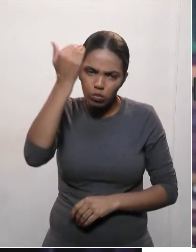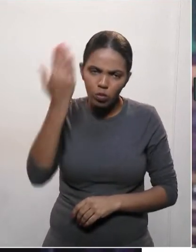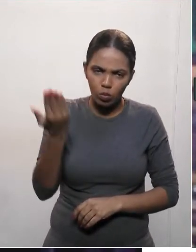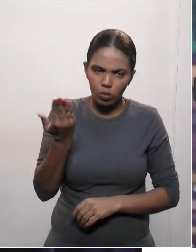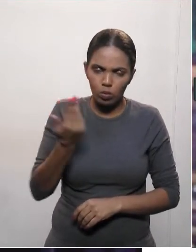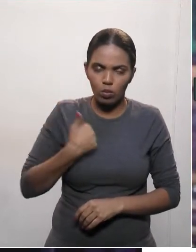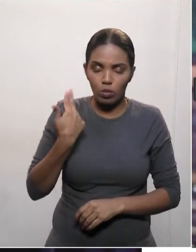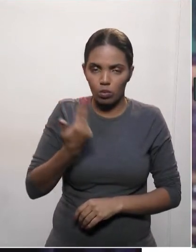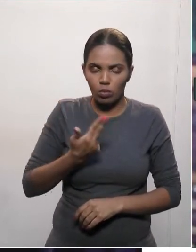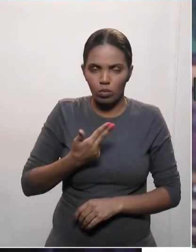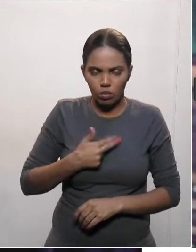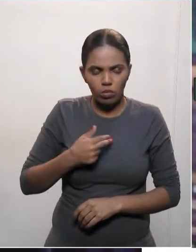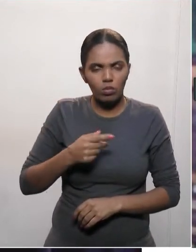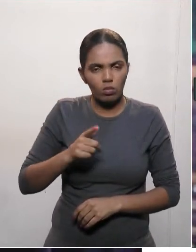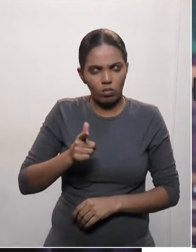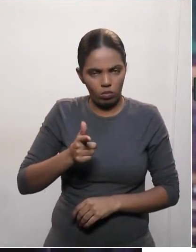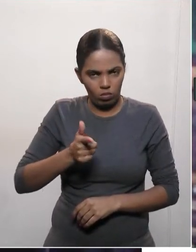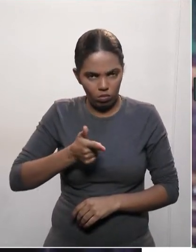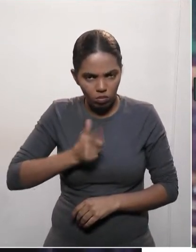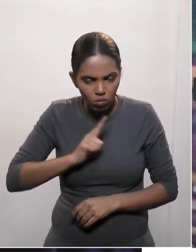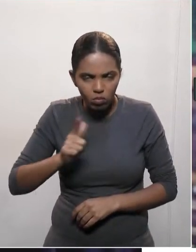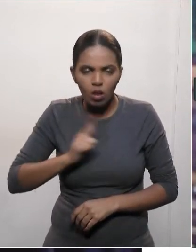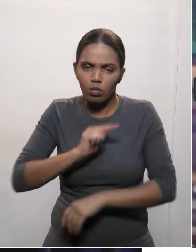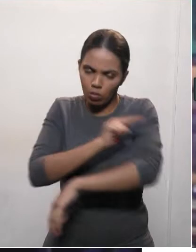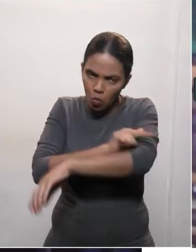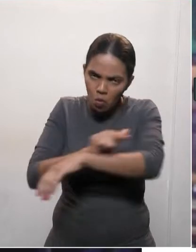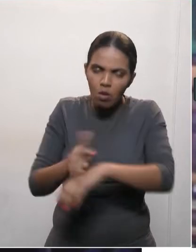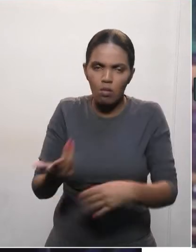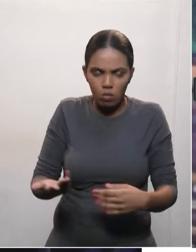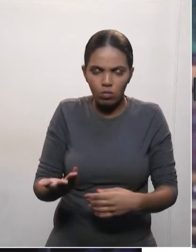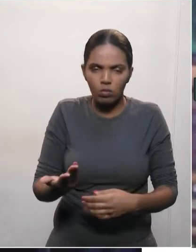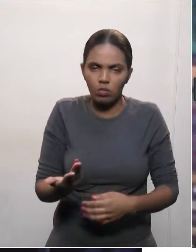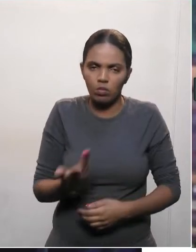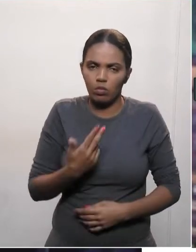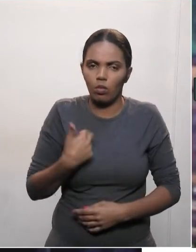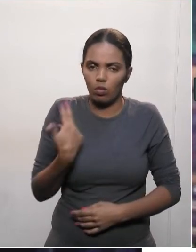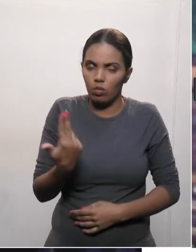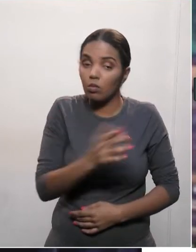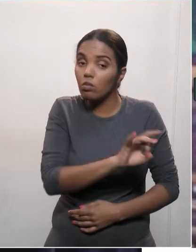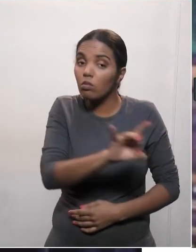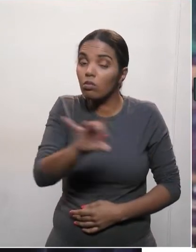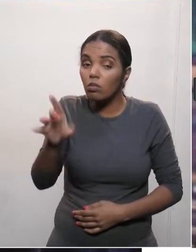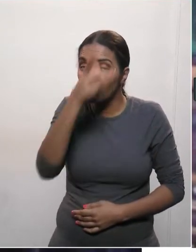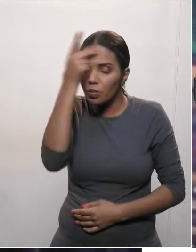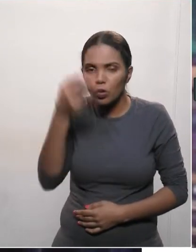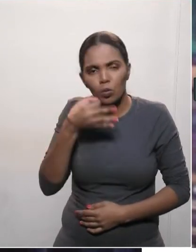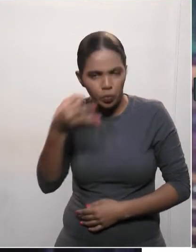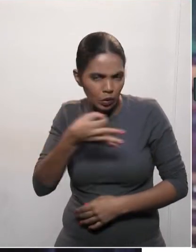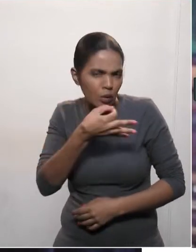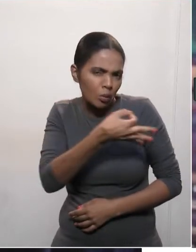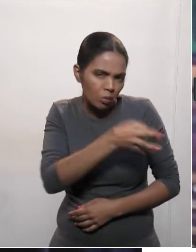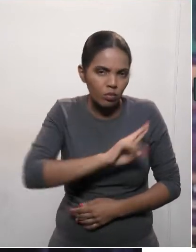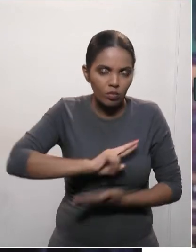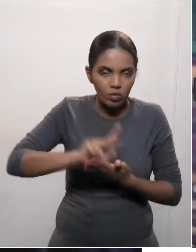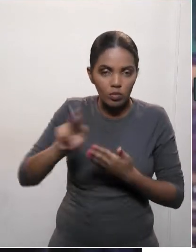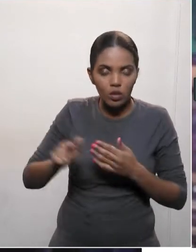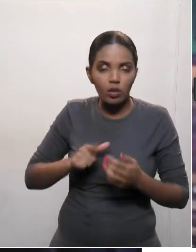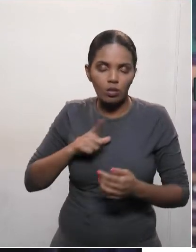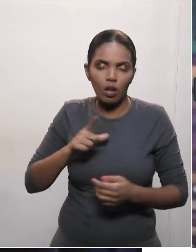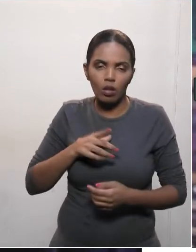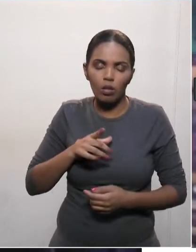somos bem educados e cada um tem a sua opinião, cada um tem o seu posicionamento.